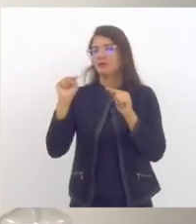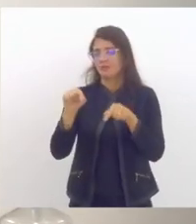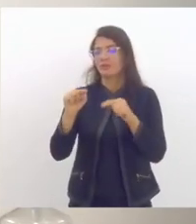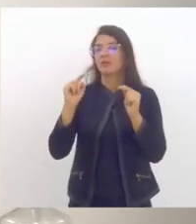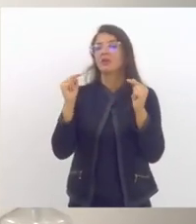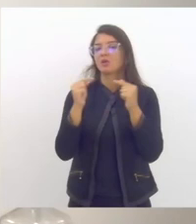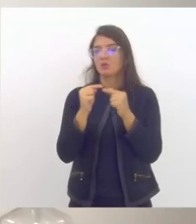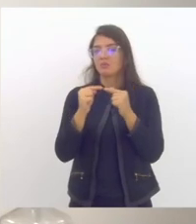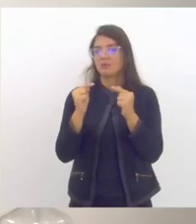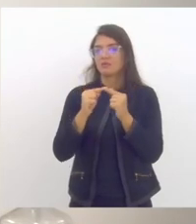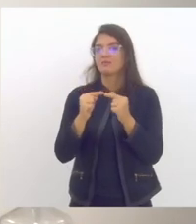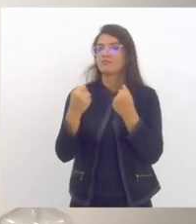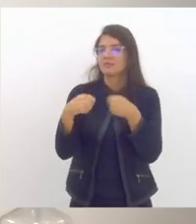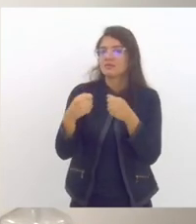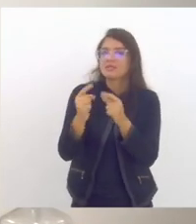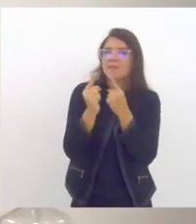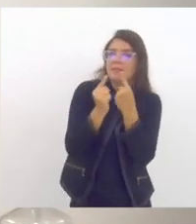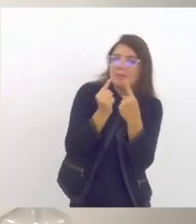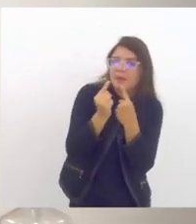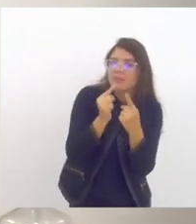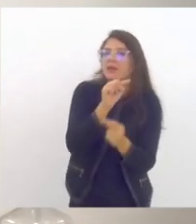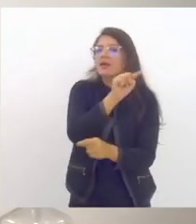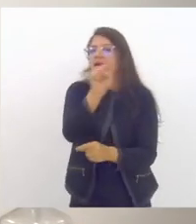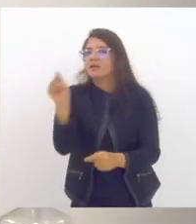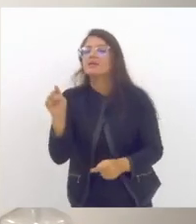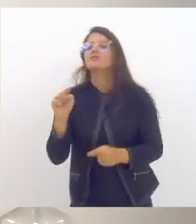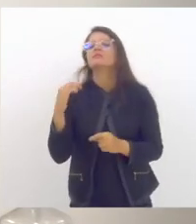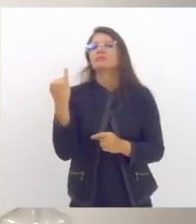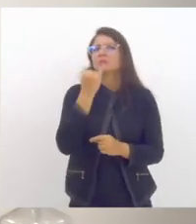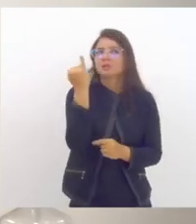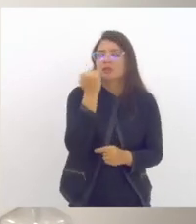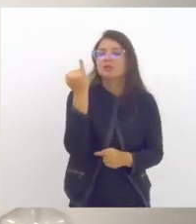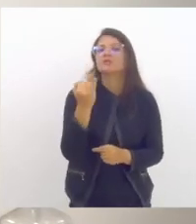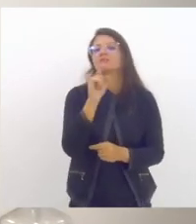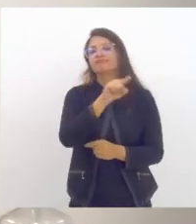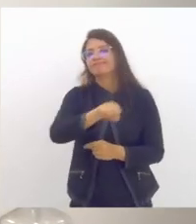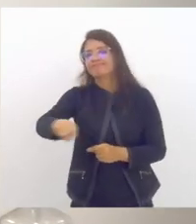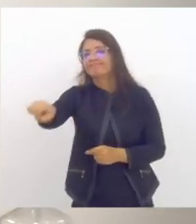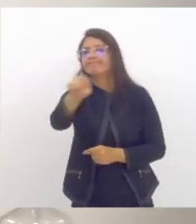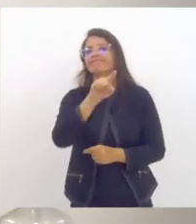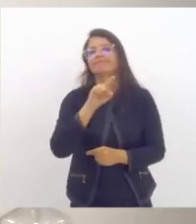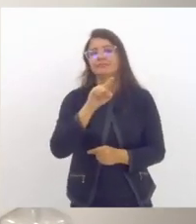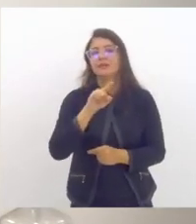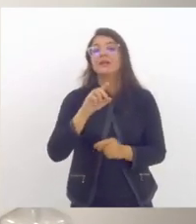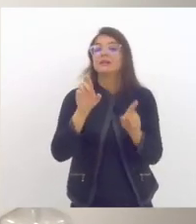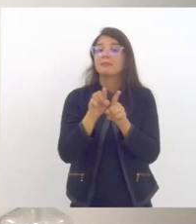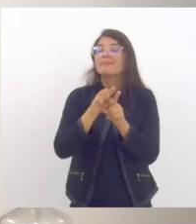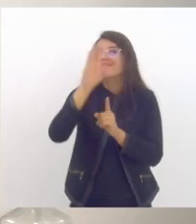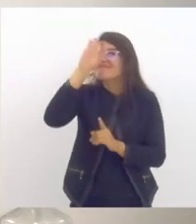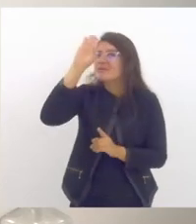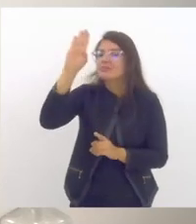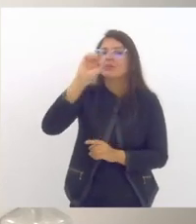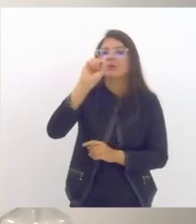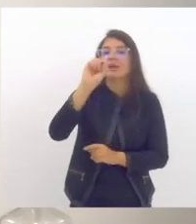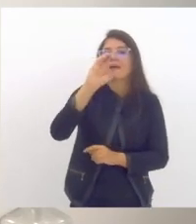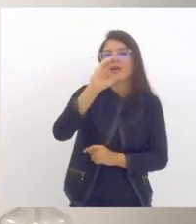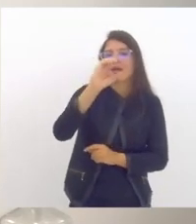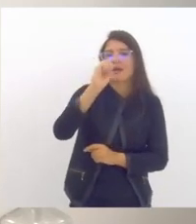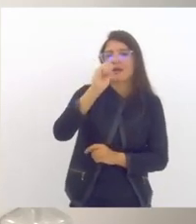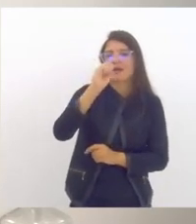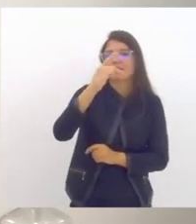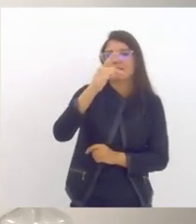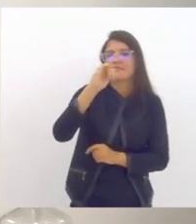haja então essa articulação nos diferentes territórios e aí especialmente com os CAPSIS que a gente sabe que